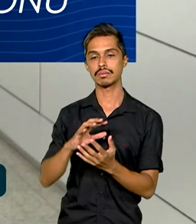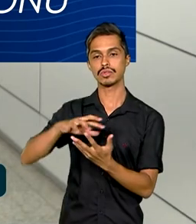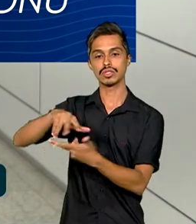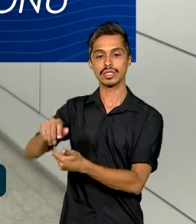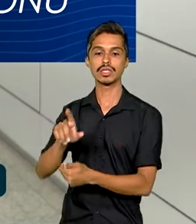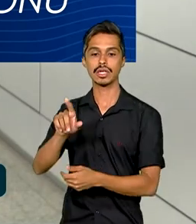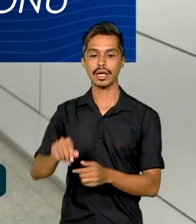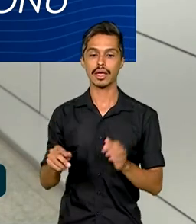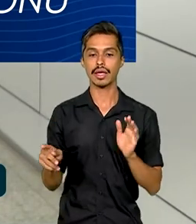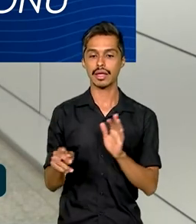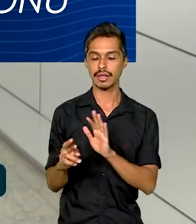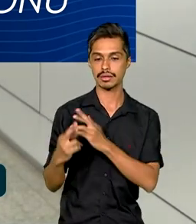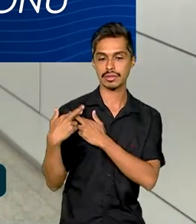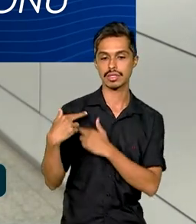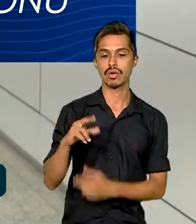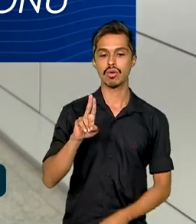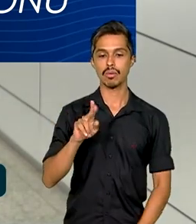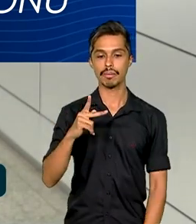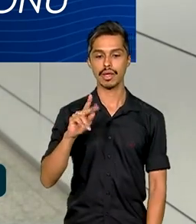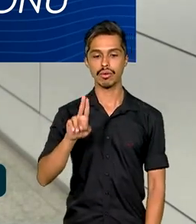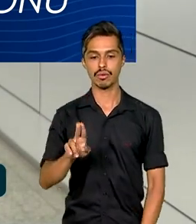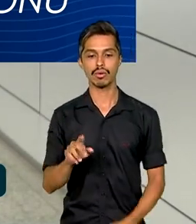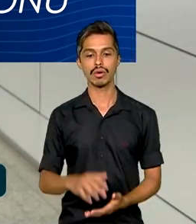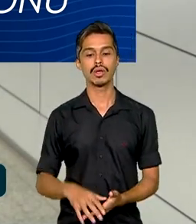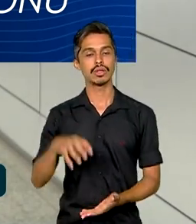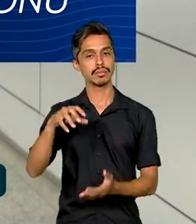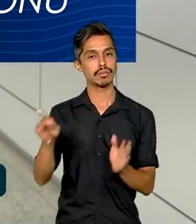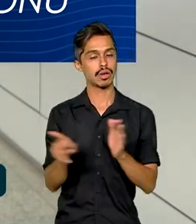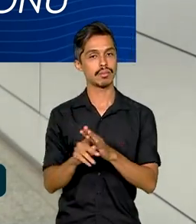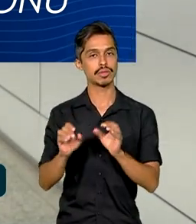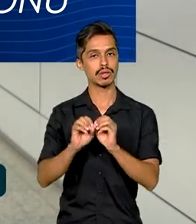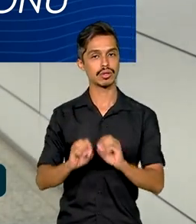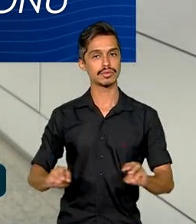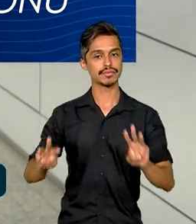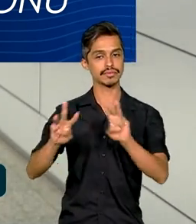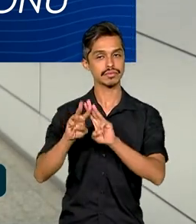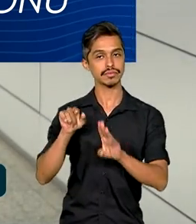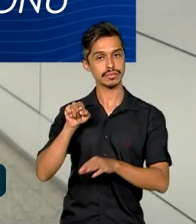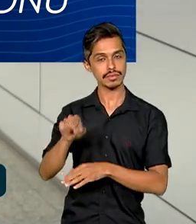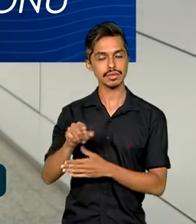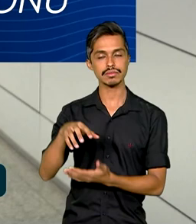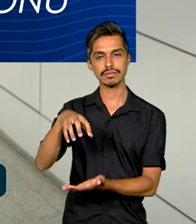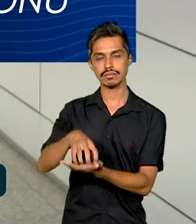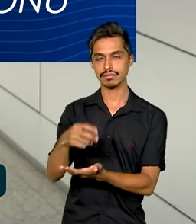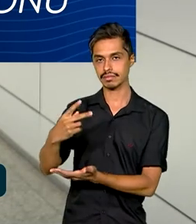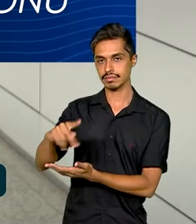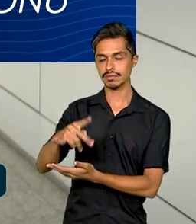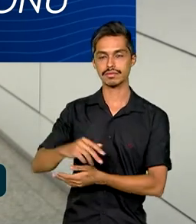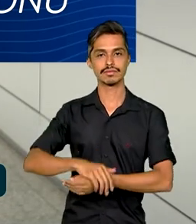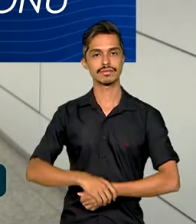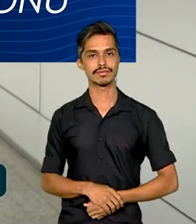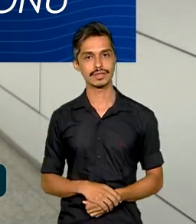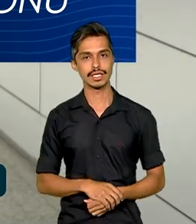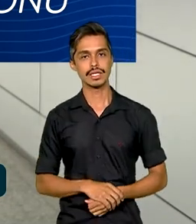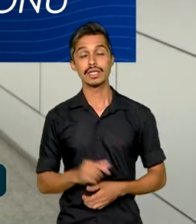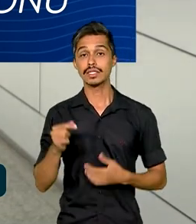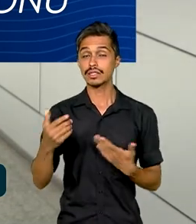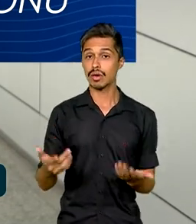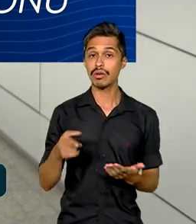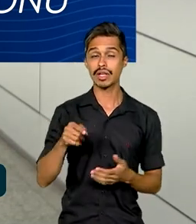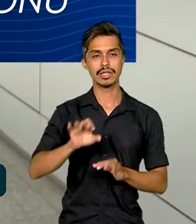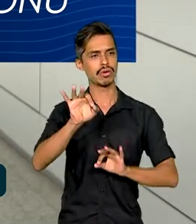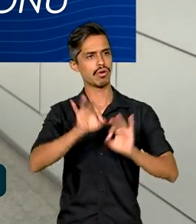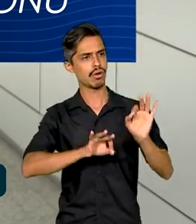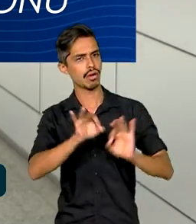da UPU, União Postal Universal, agência especializada da Organização das Nações Unidas, que